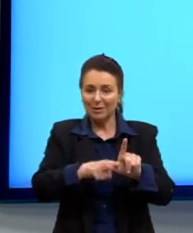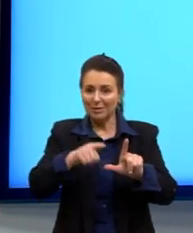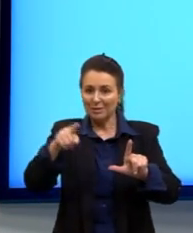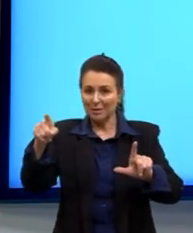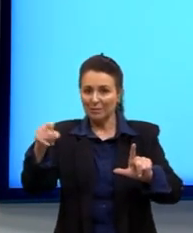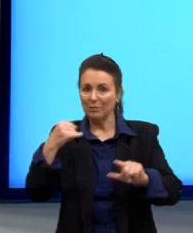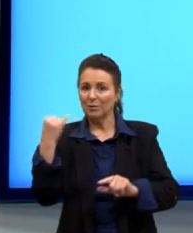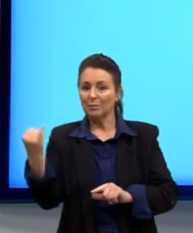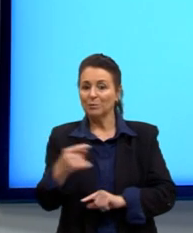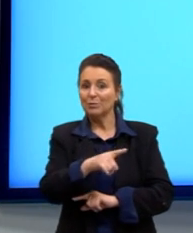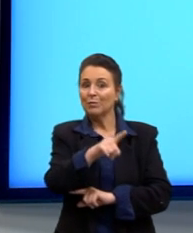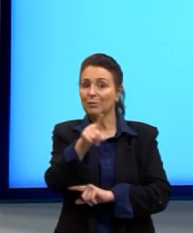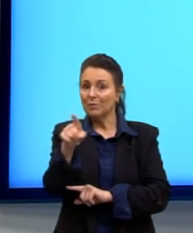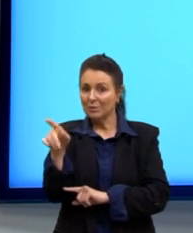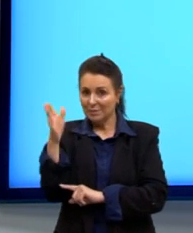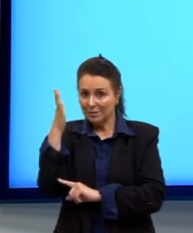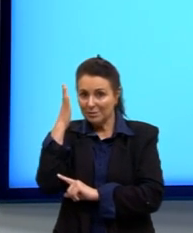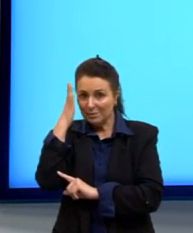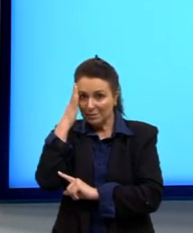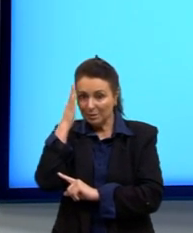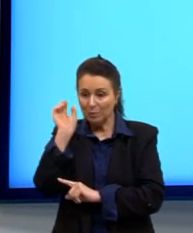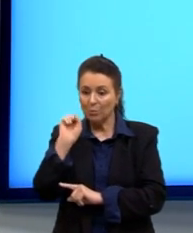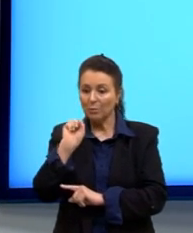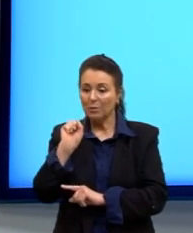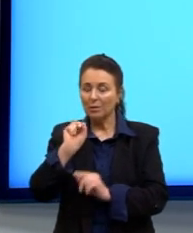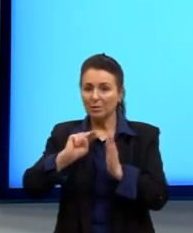saiba, né, do que que está falando.